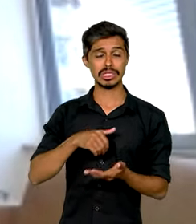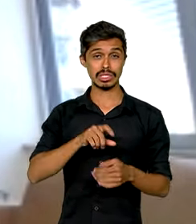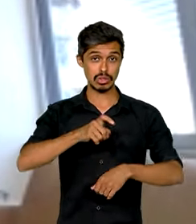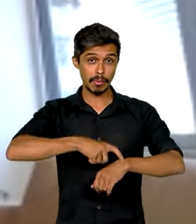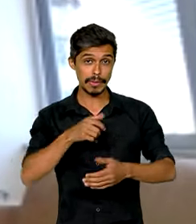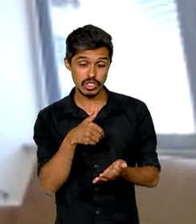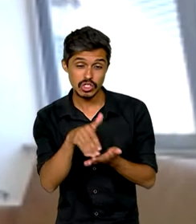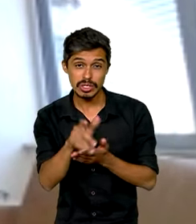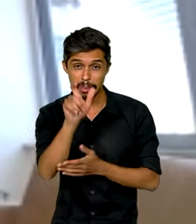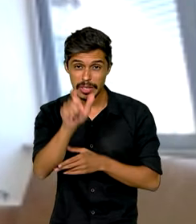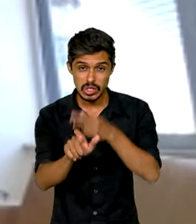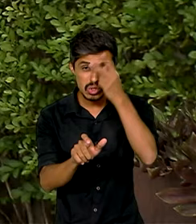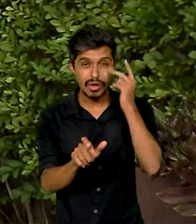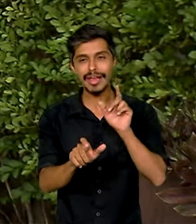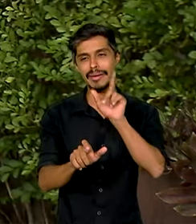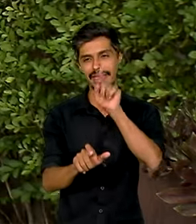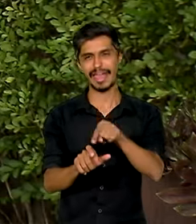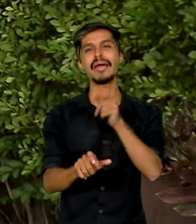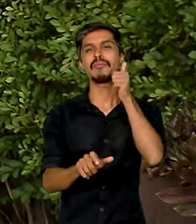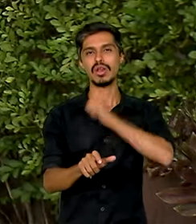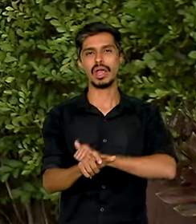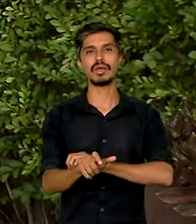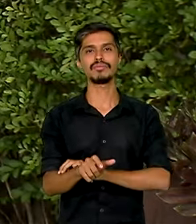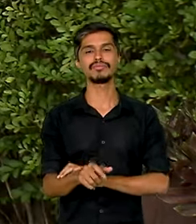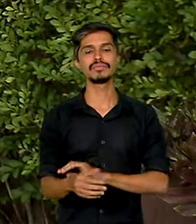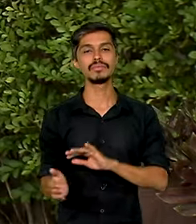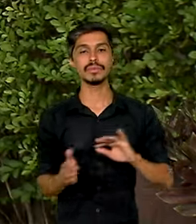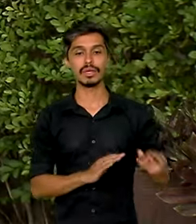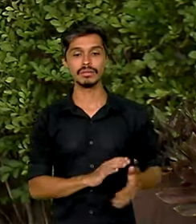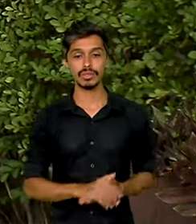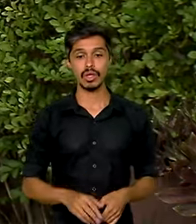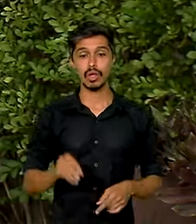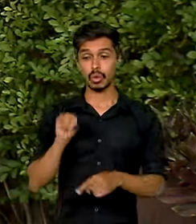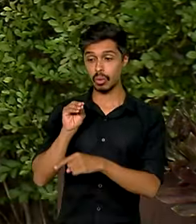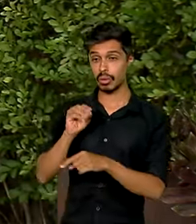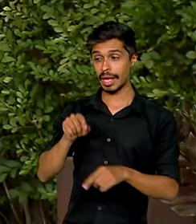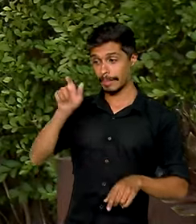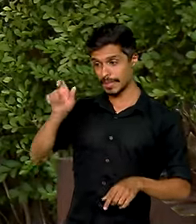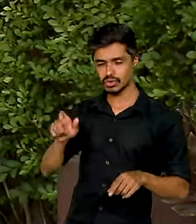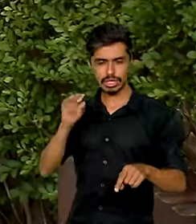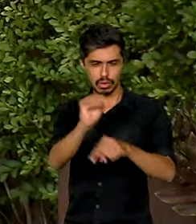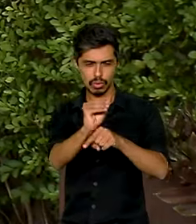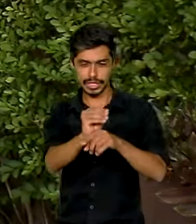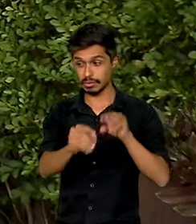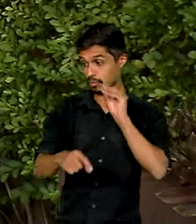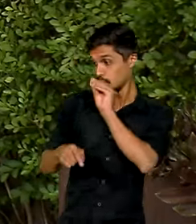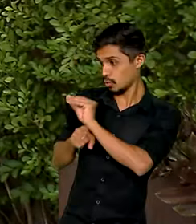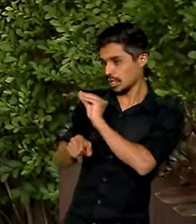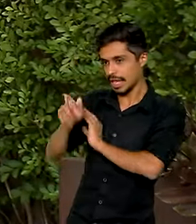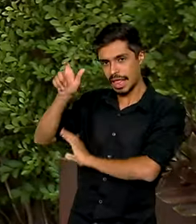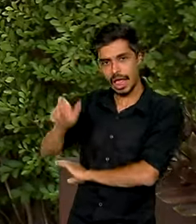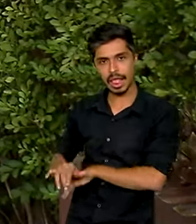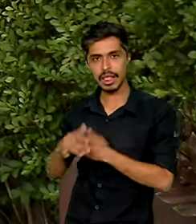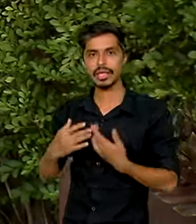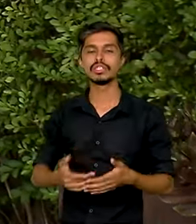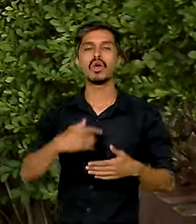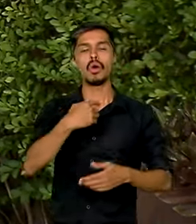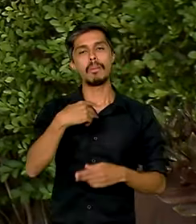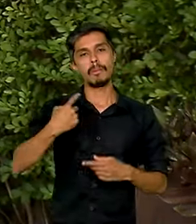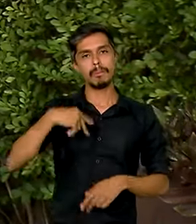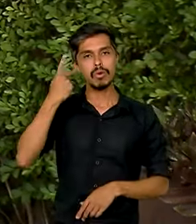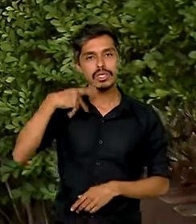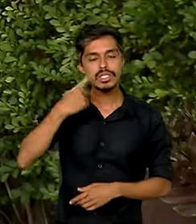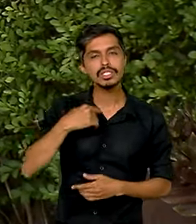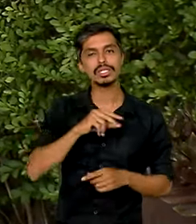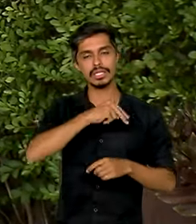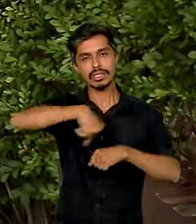mercado de trabalho, elas são a primeira opção. Para cuidar de quem cuida, desde janeiro, o governo federal prepara a Política Nacional